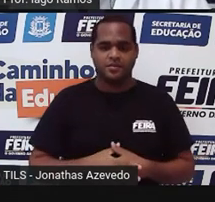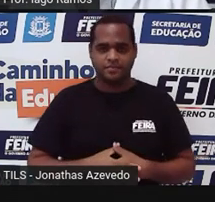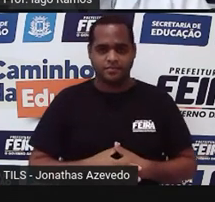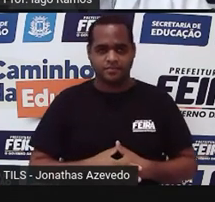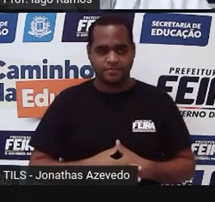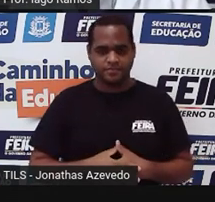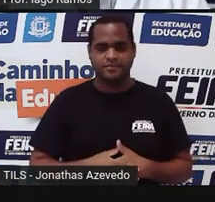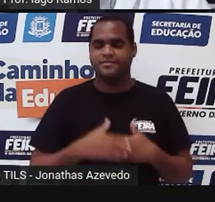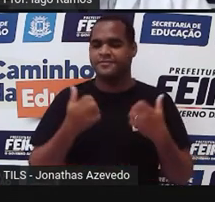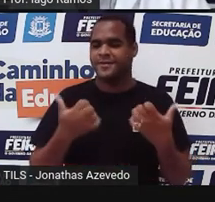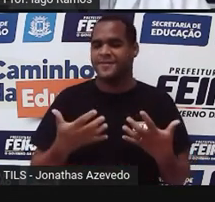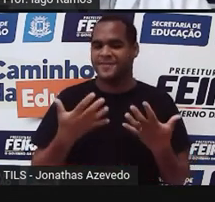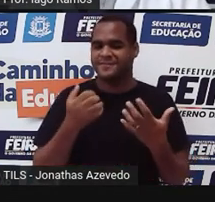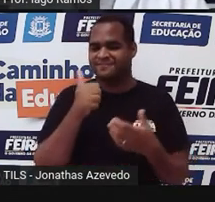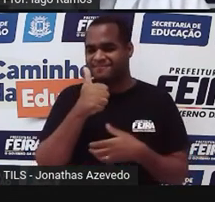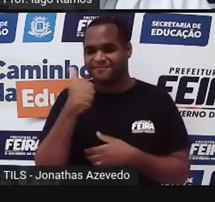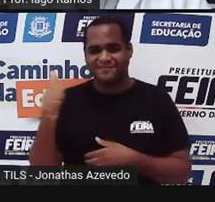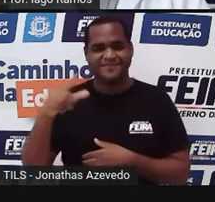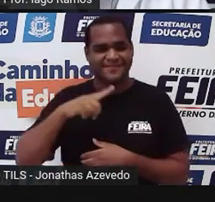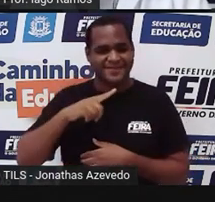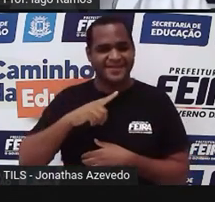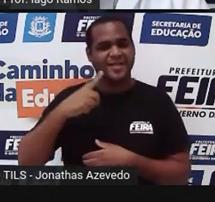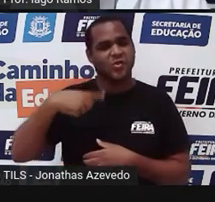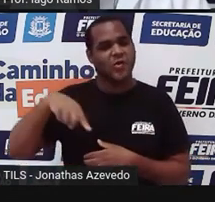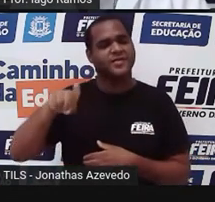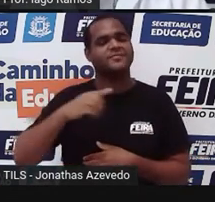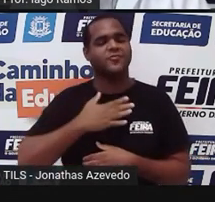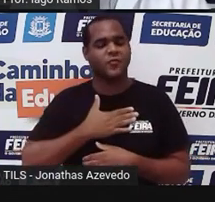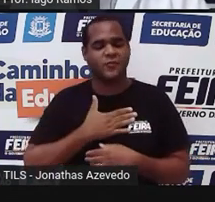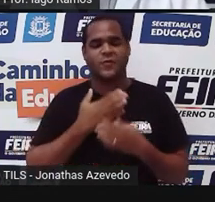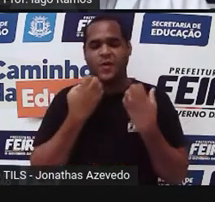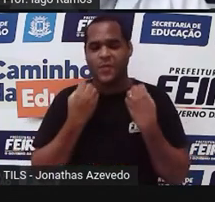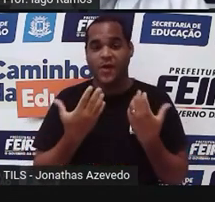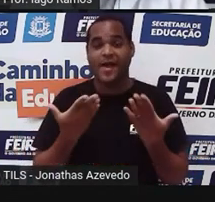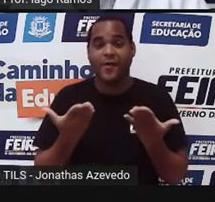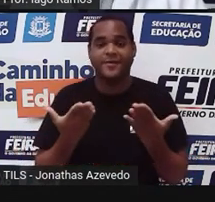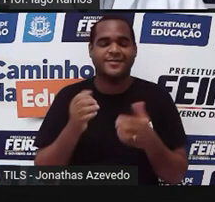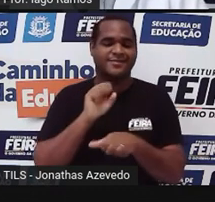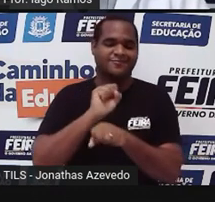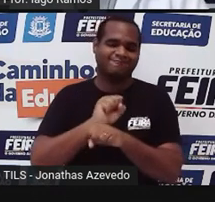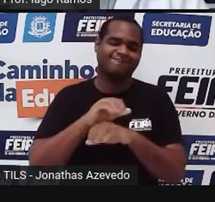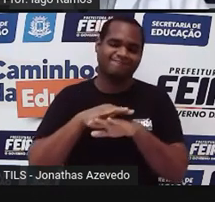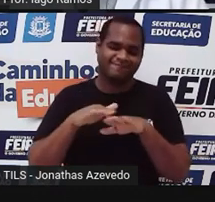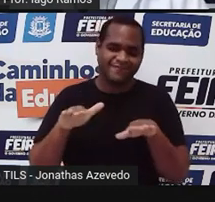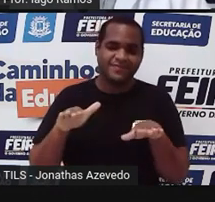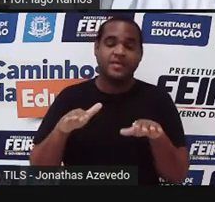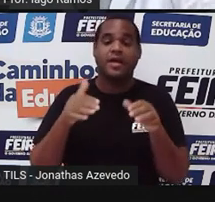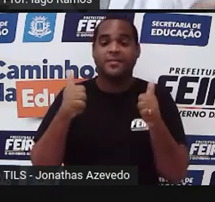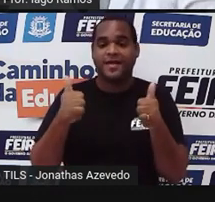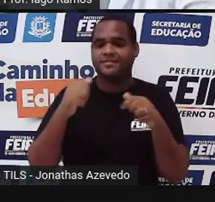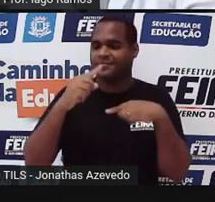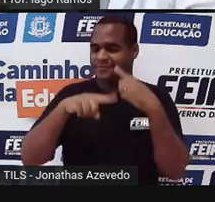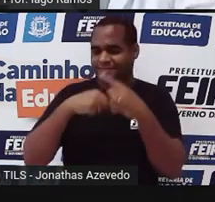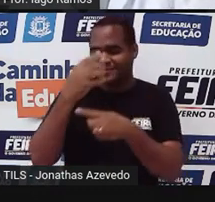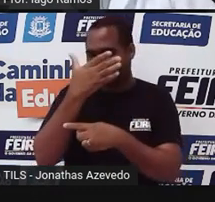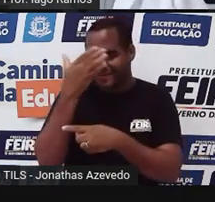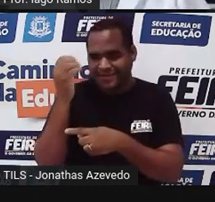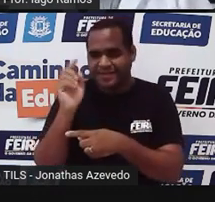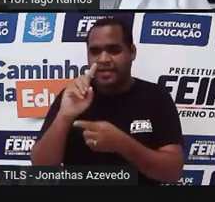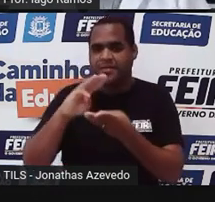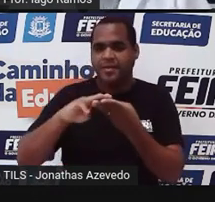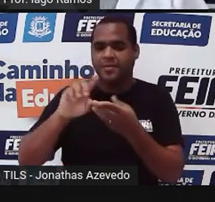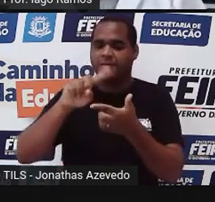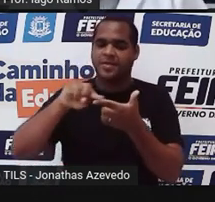Bom, eu espero que você tenha curtido, nós aqui curtimos bastante, mas a gente vai ficar por aqui, tá bom? Desde já até a próxima, não esquece,